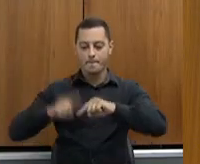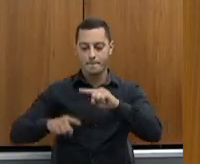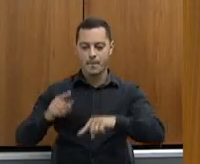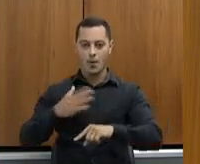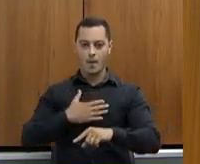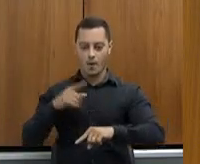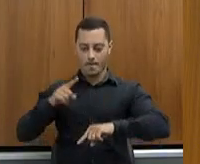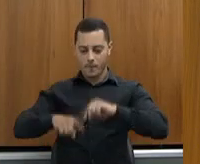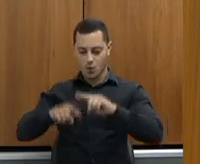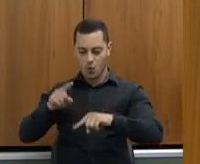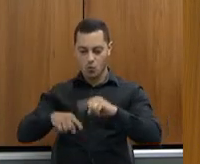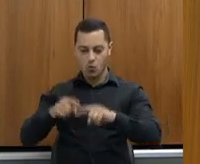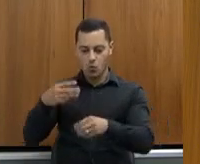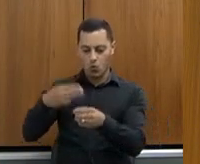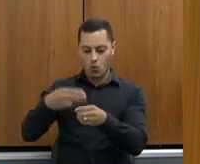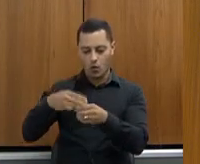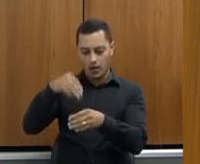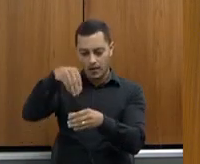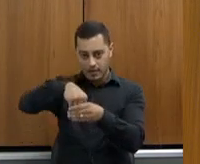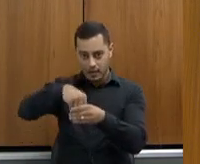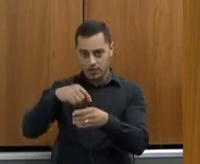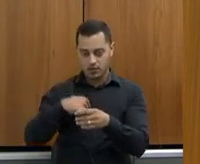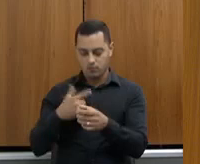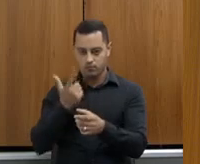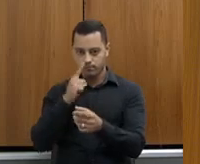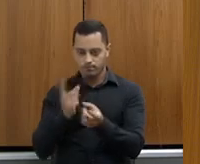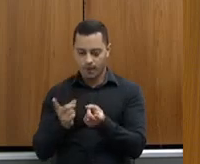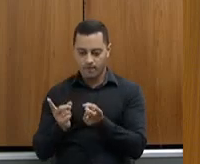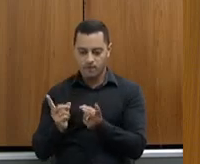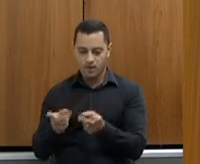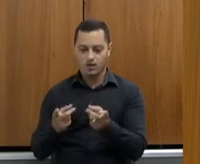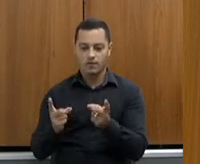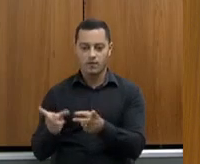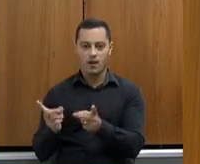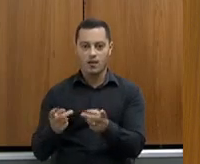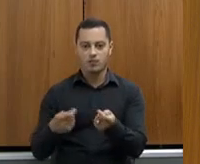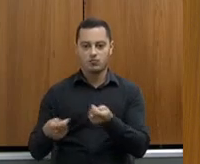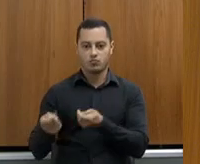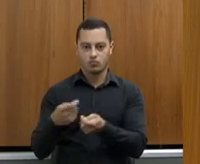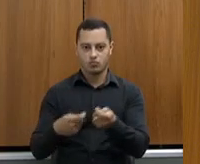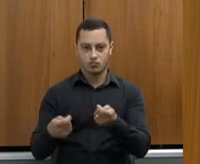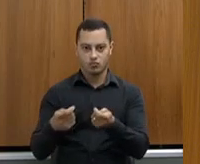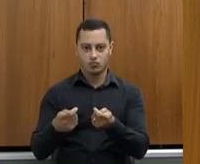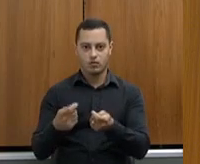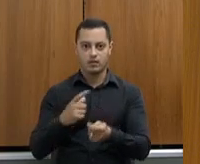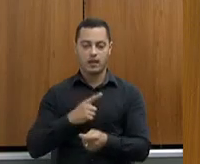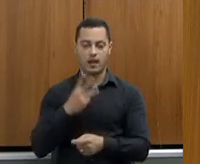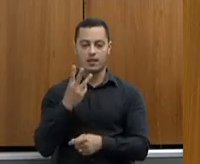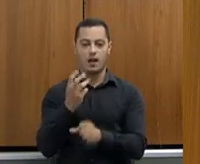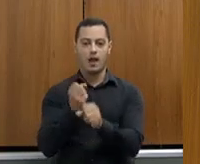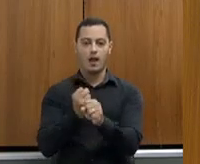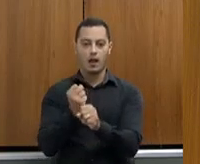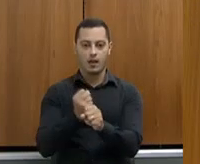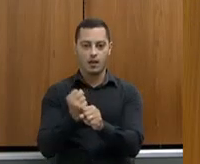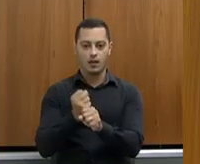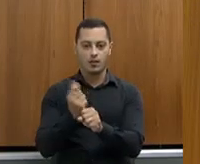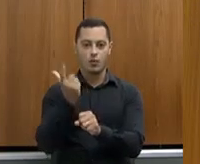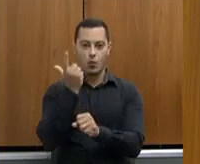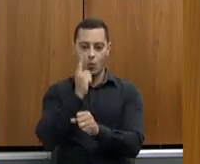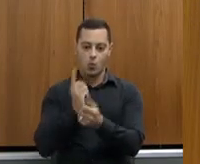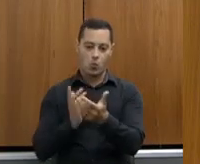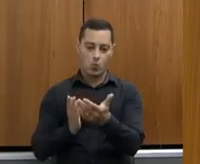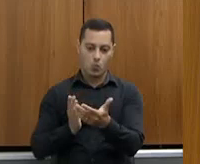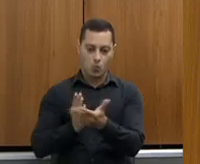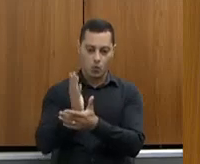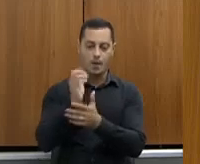dentro dos seus municípios. E tem três anos para poder acabar de legalizar e vender no Brasil inteiro. Então, nós